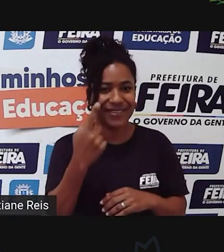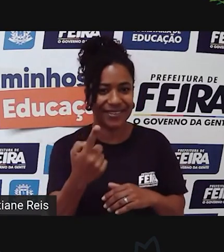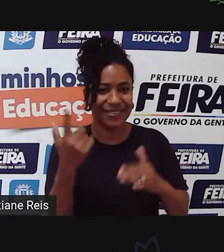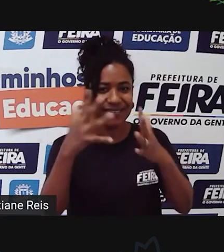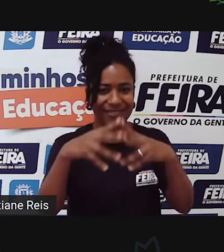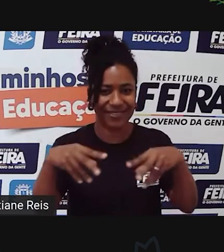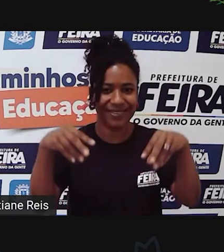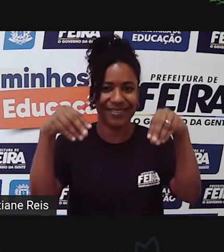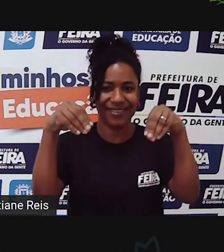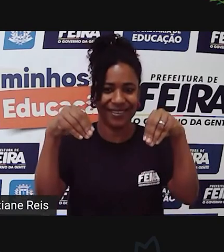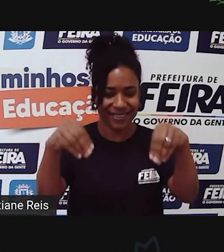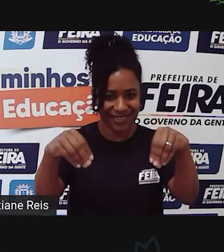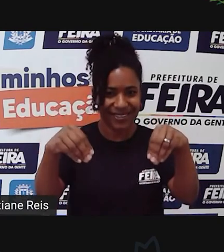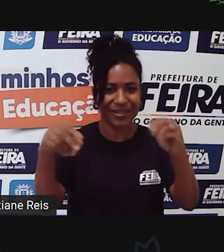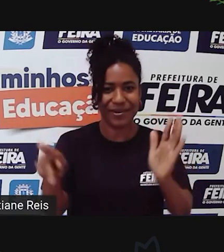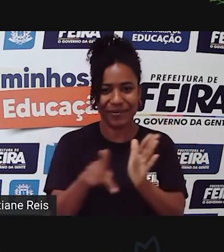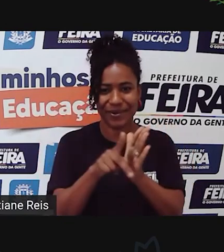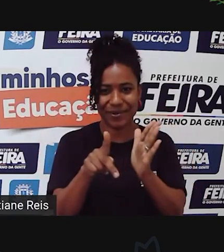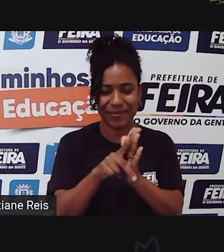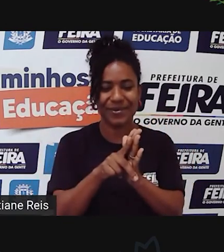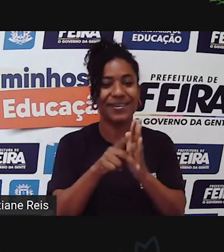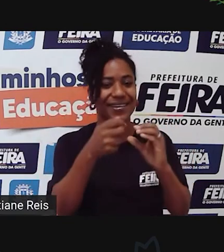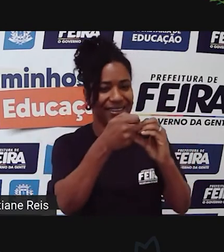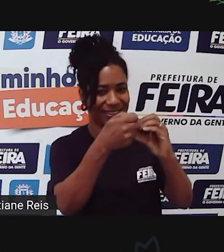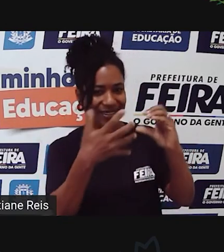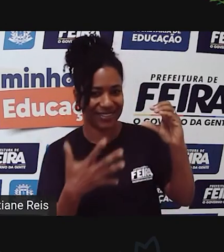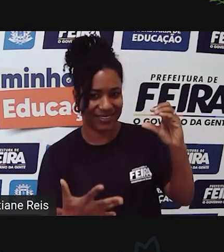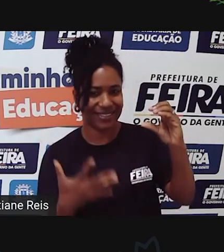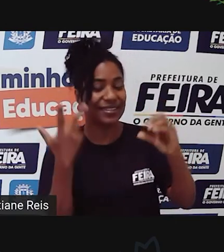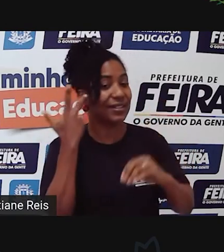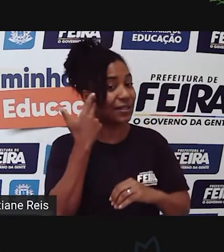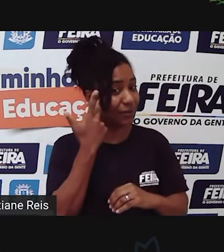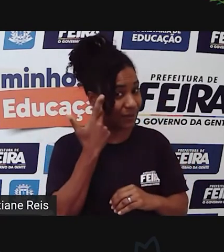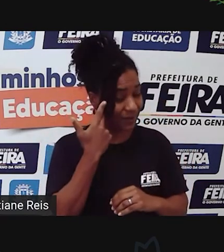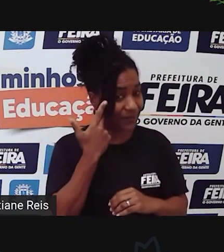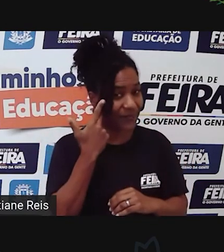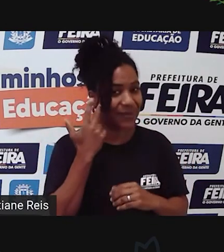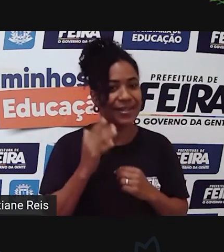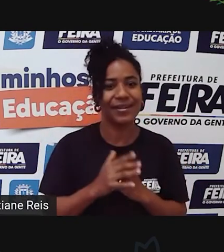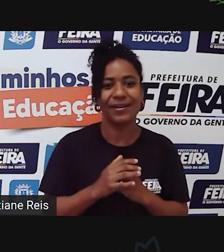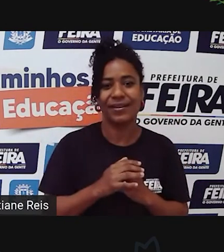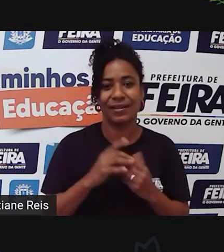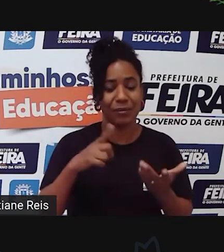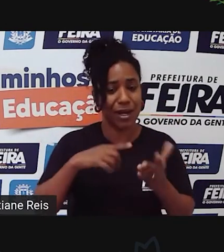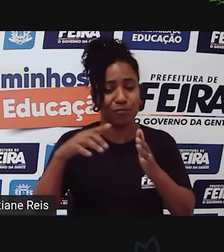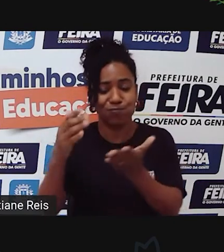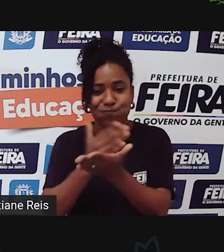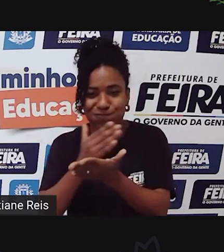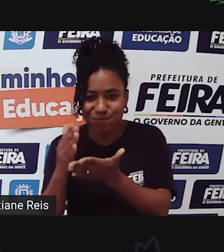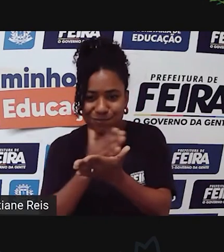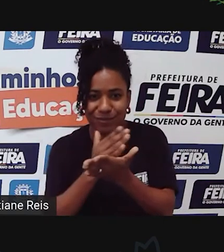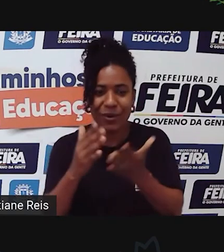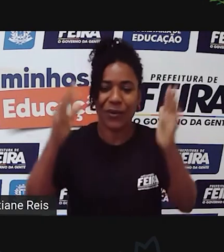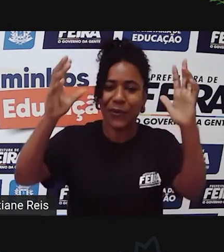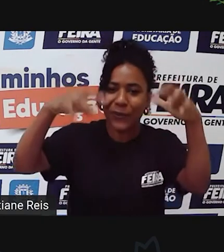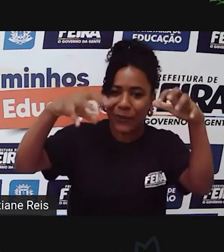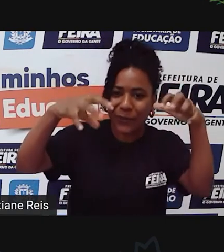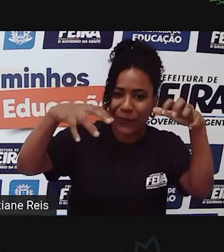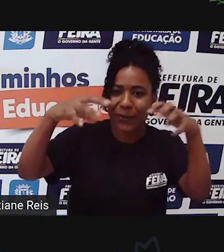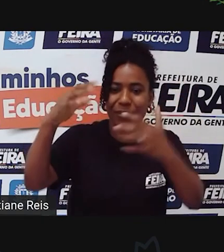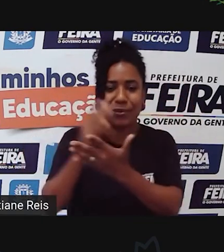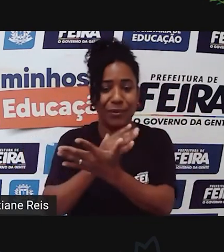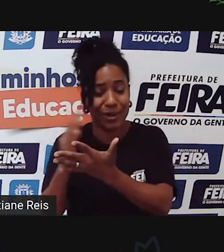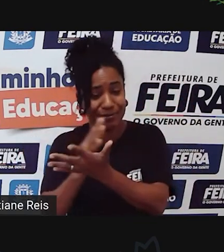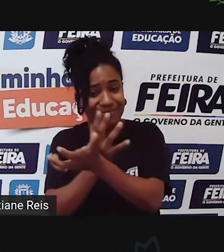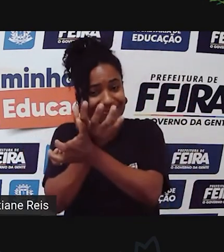características naturais em alguns cantos, porque a gente não pode esquecer que a gente tem áreas úmidas também, né, de uma terra seca, então